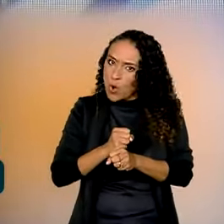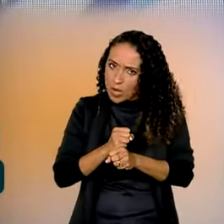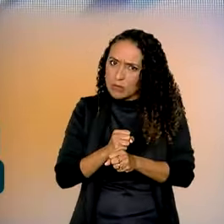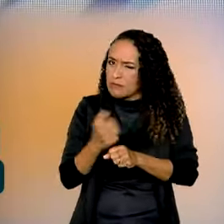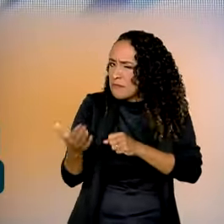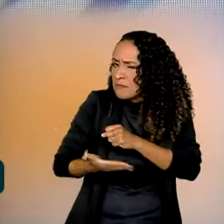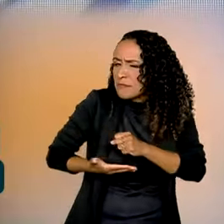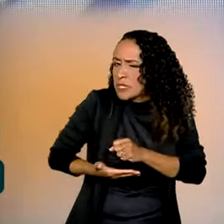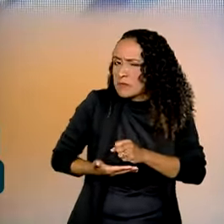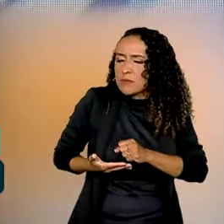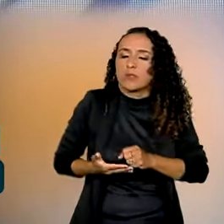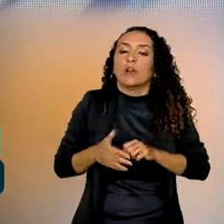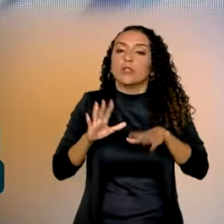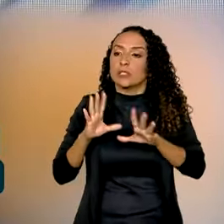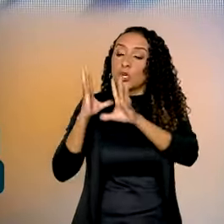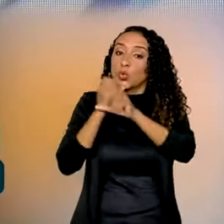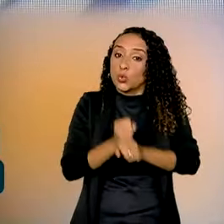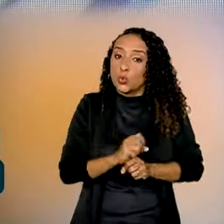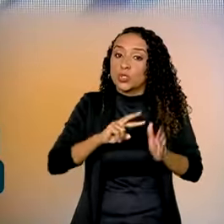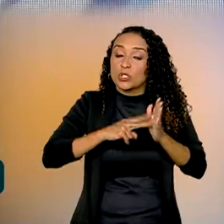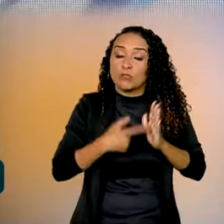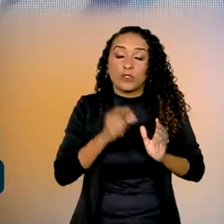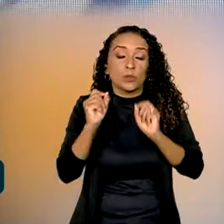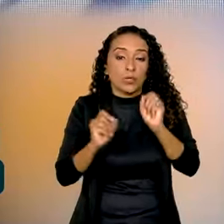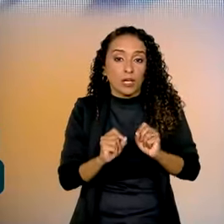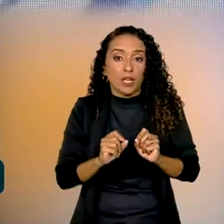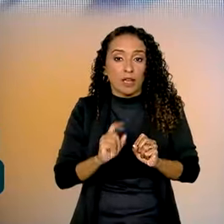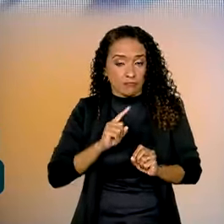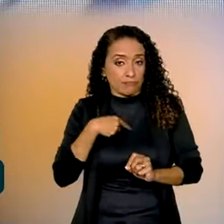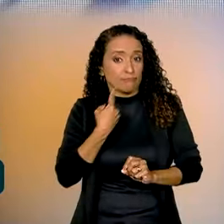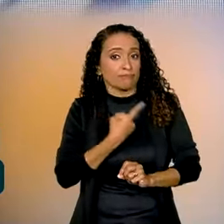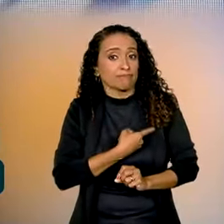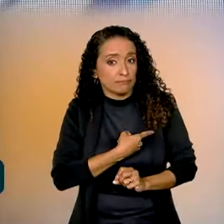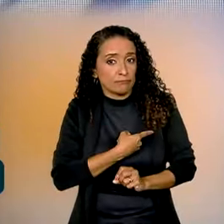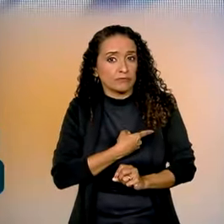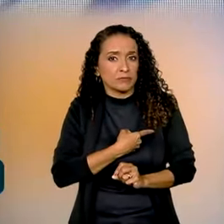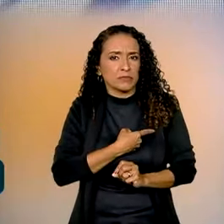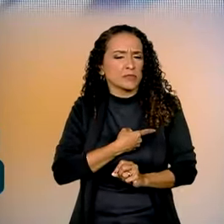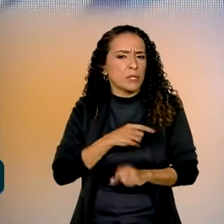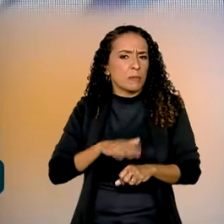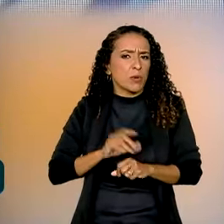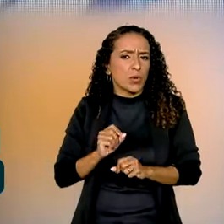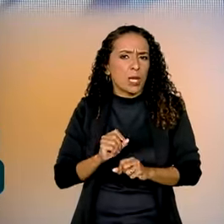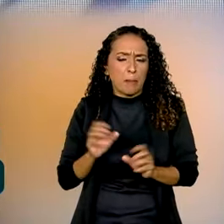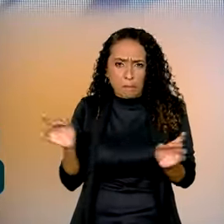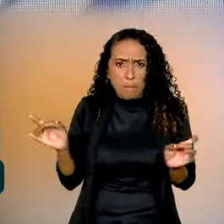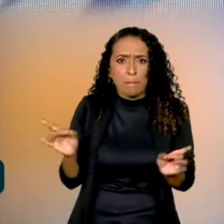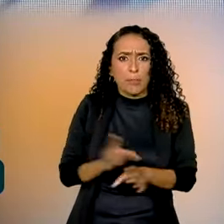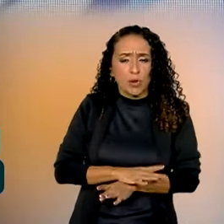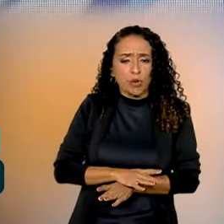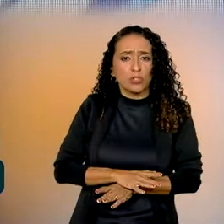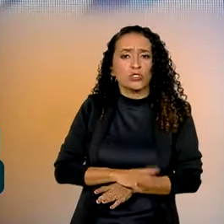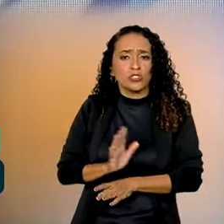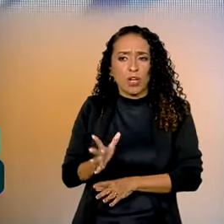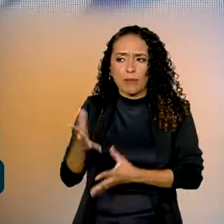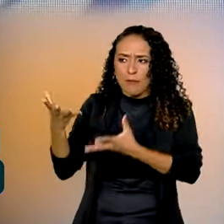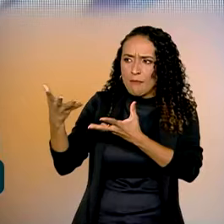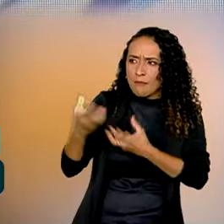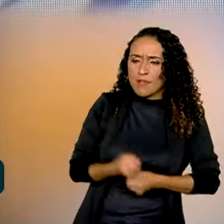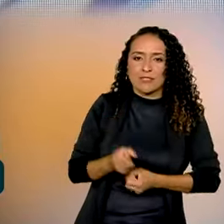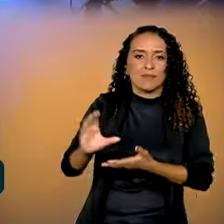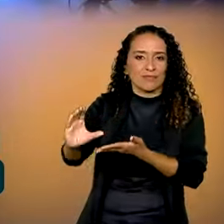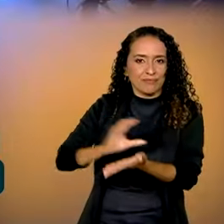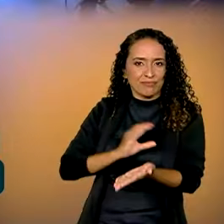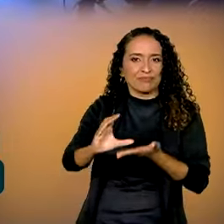Então, tudo isso significa dizer que a gente está mais do que nunca pronto para poder receber esses